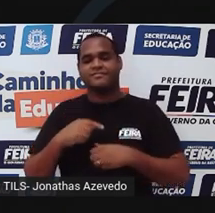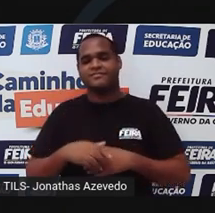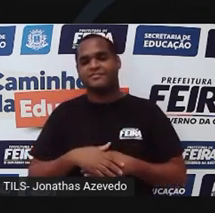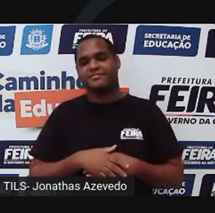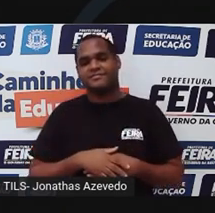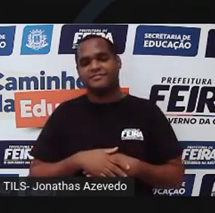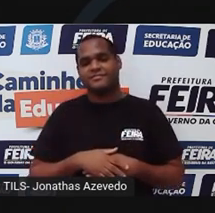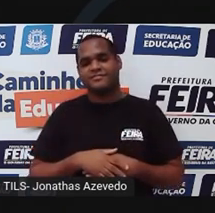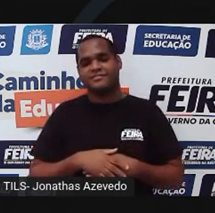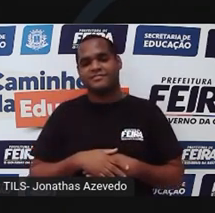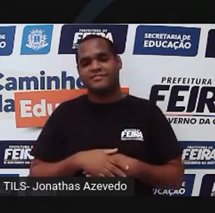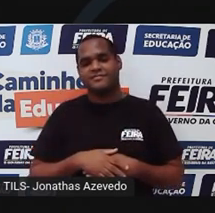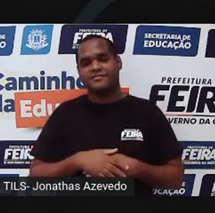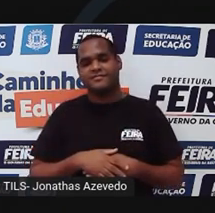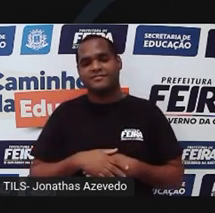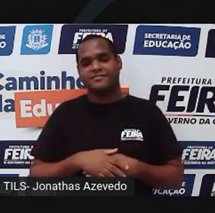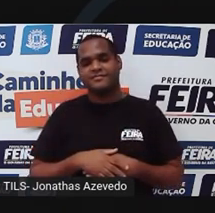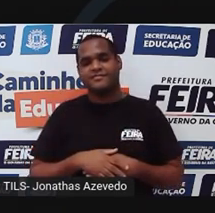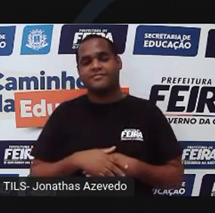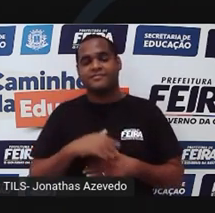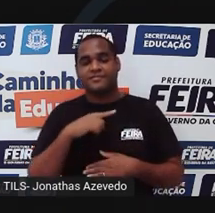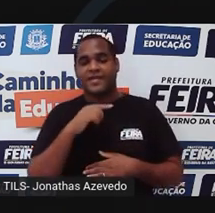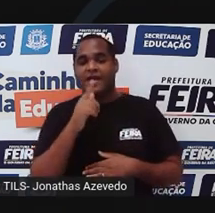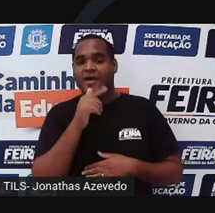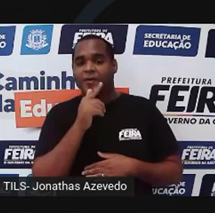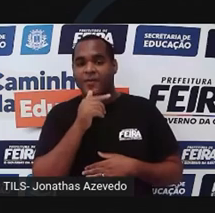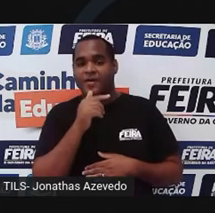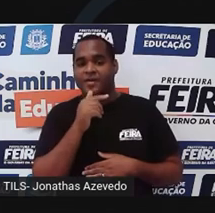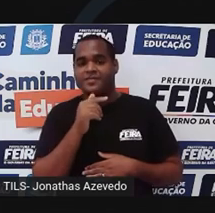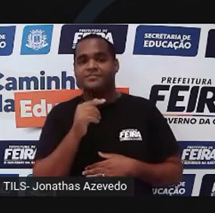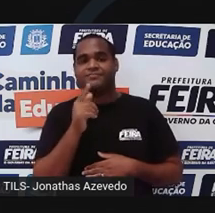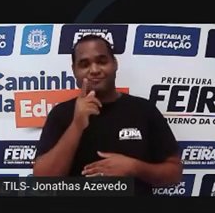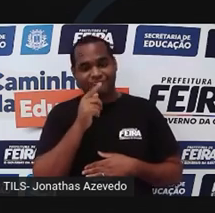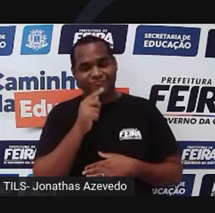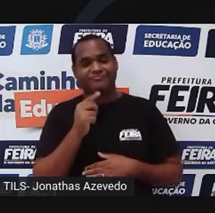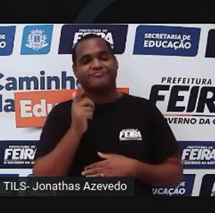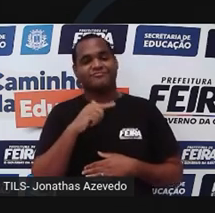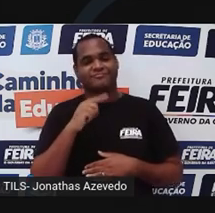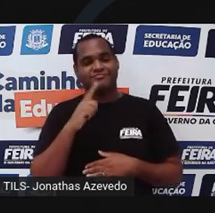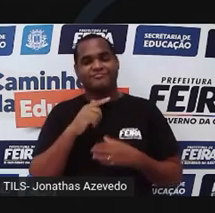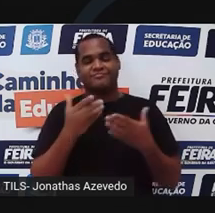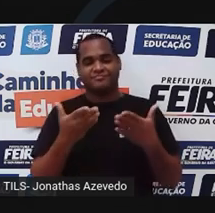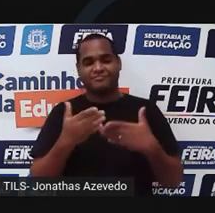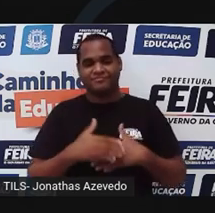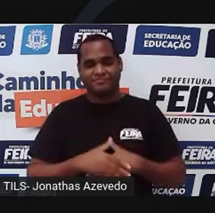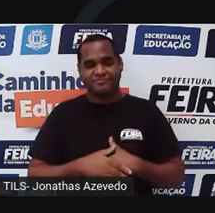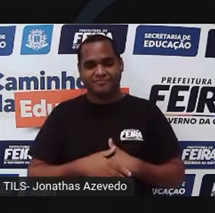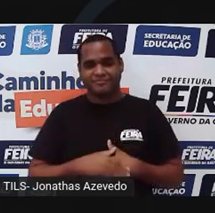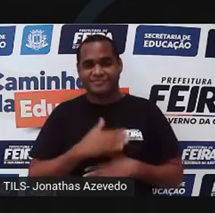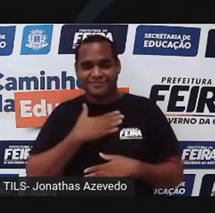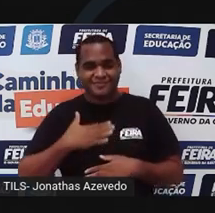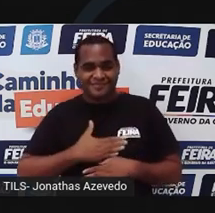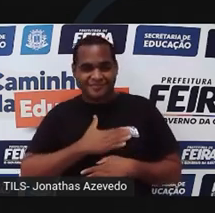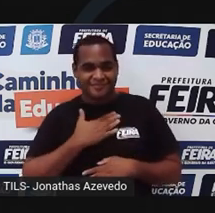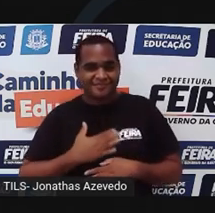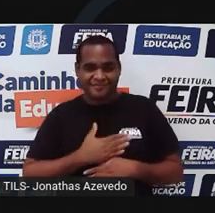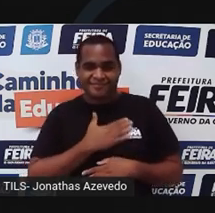Mostrando aí que essa água limpa, sem sal, está realmente menos densa que o ovo. E aí, galera, gostaram?